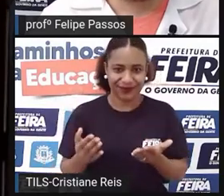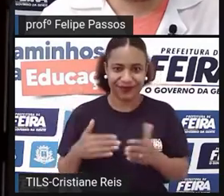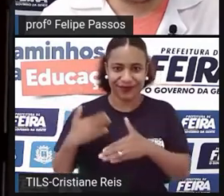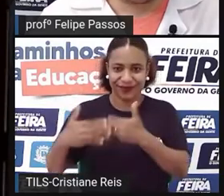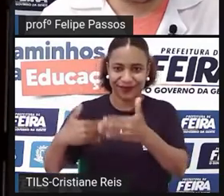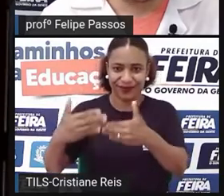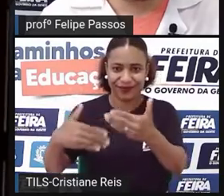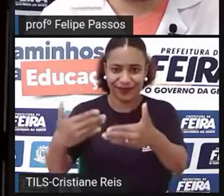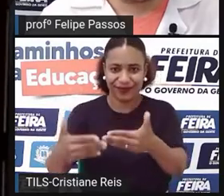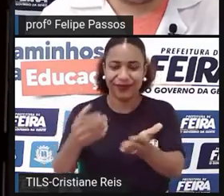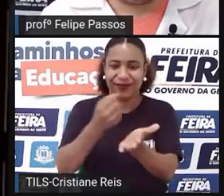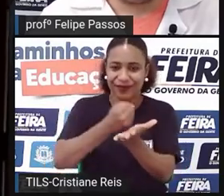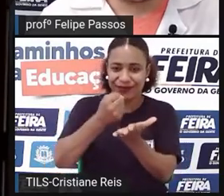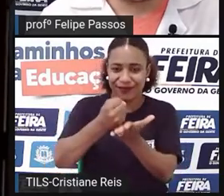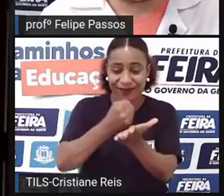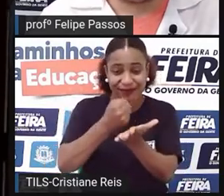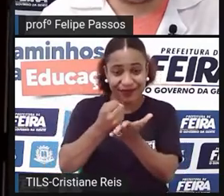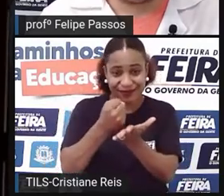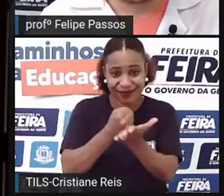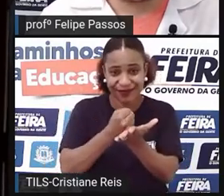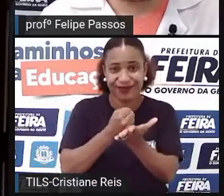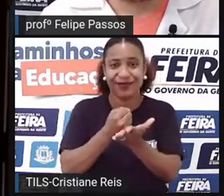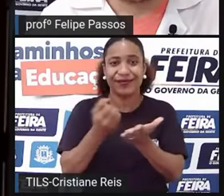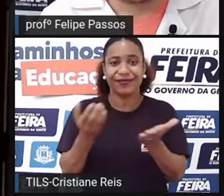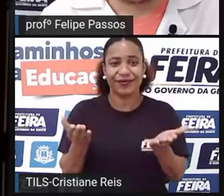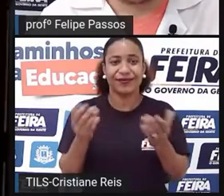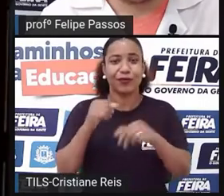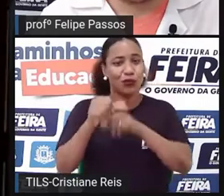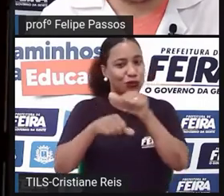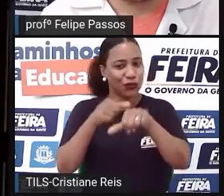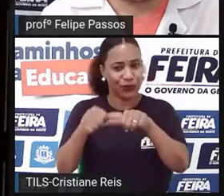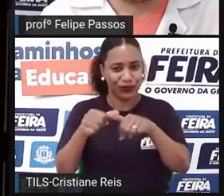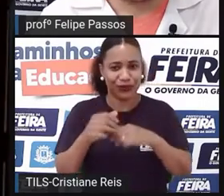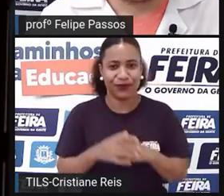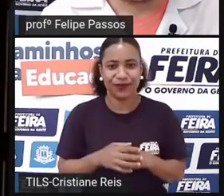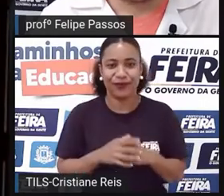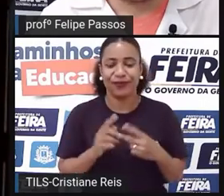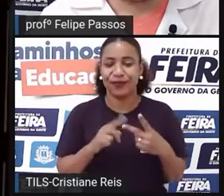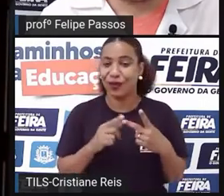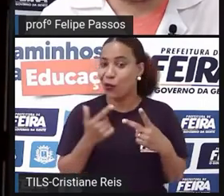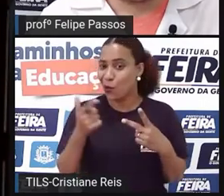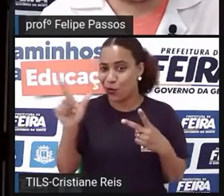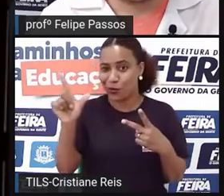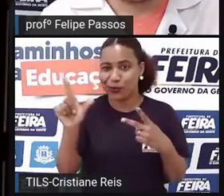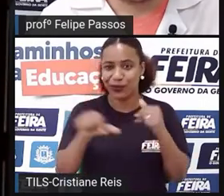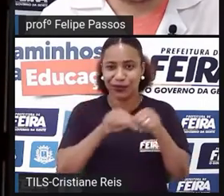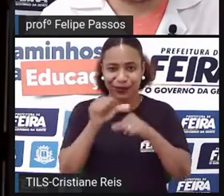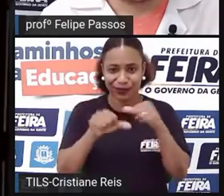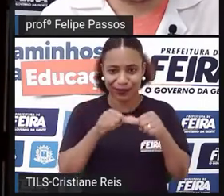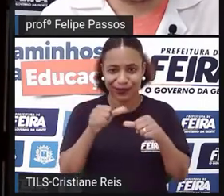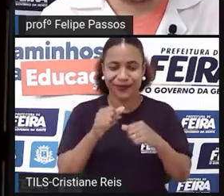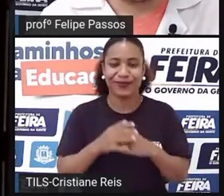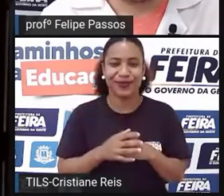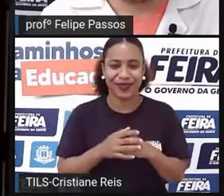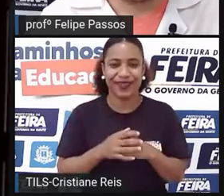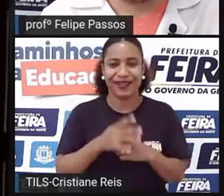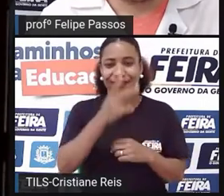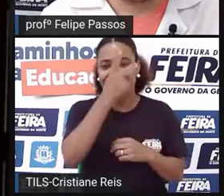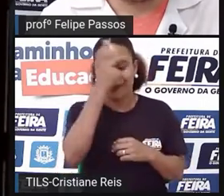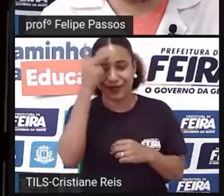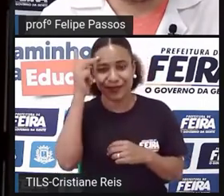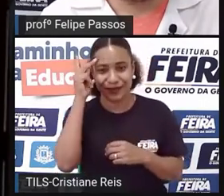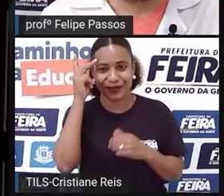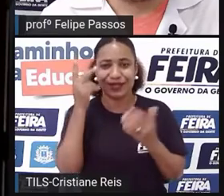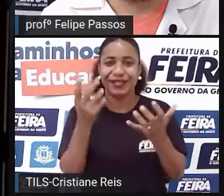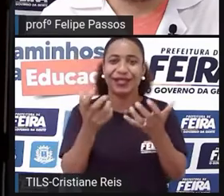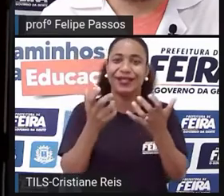da documentação foi ficando de lado. Outra coisa que era o serviço prestado pelo Lambi-Lambi é que às vezes você queria uma foto de